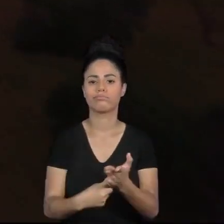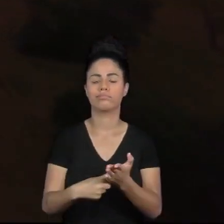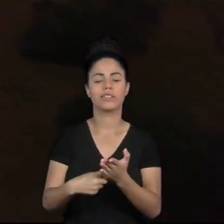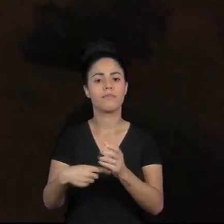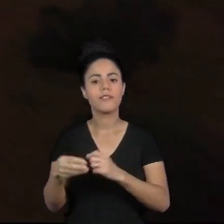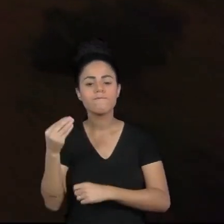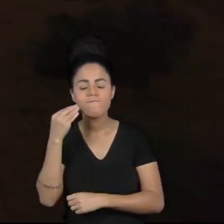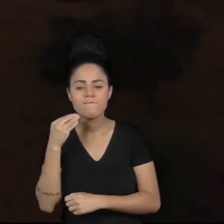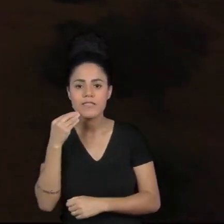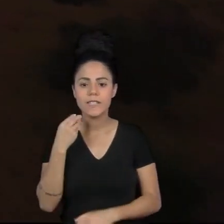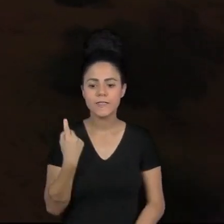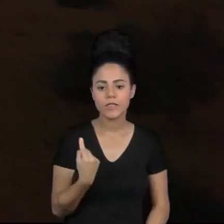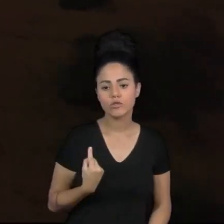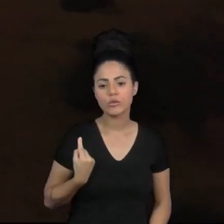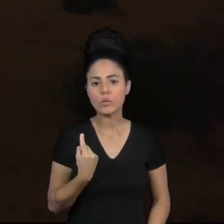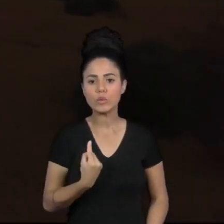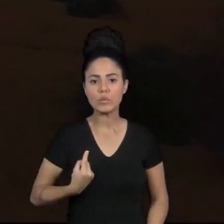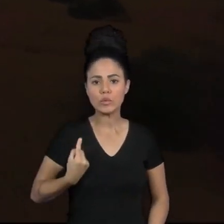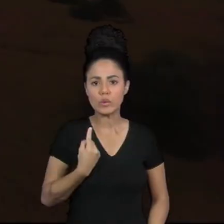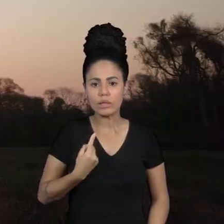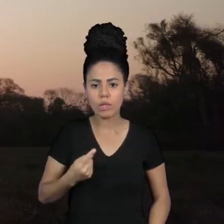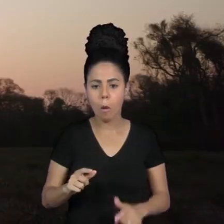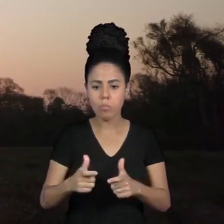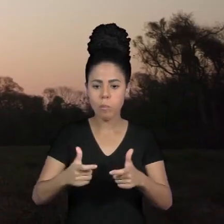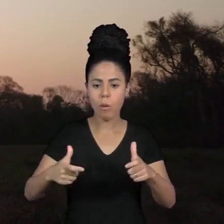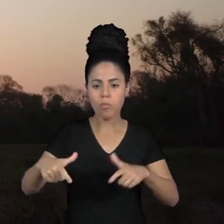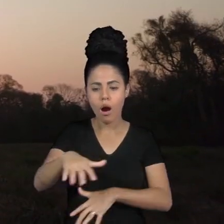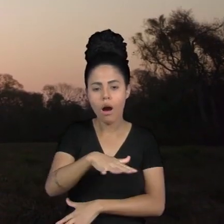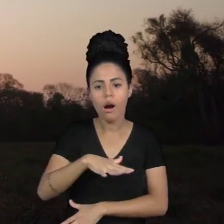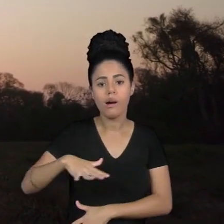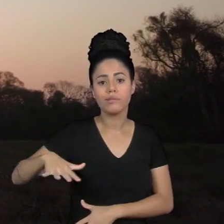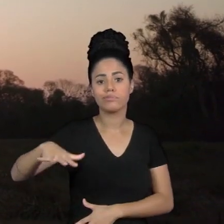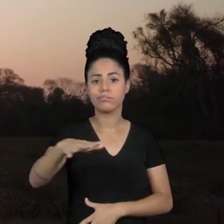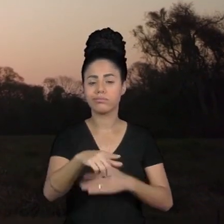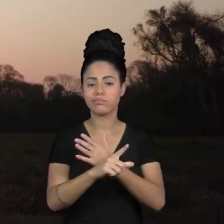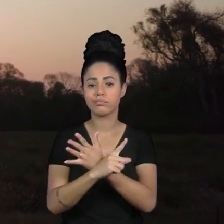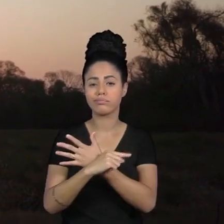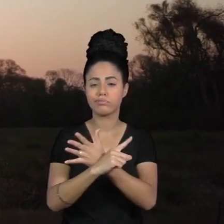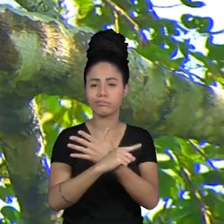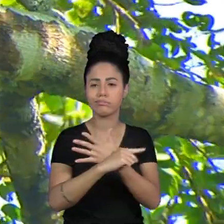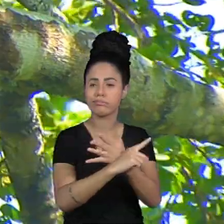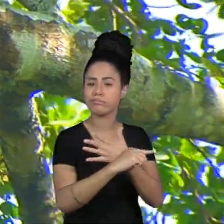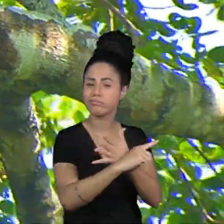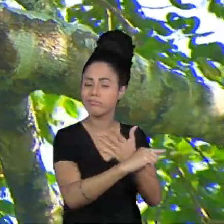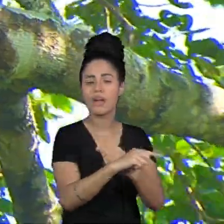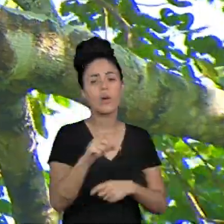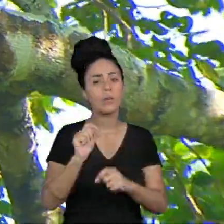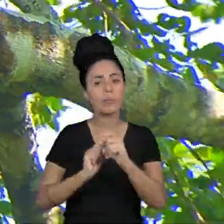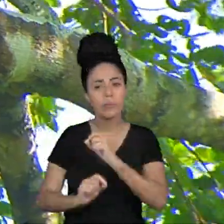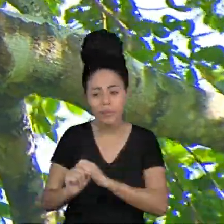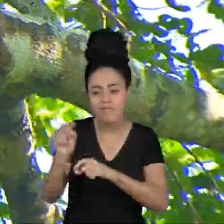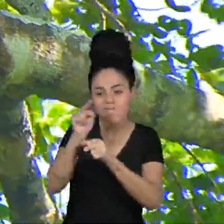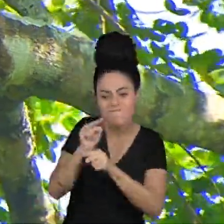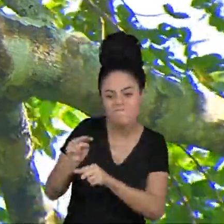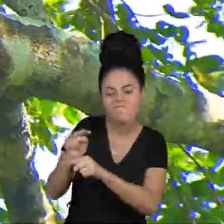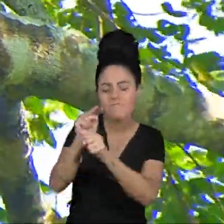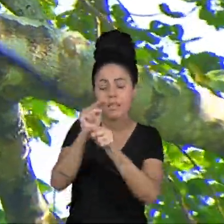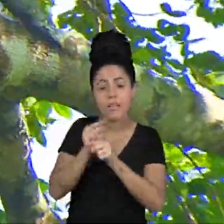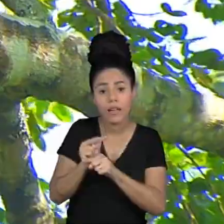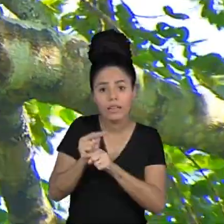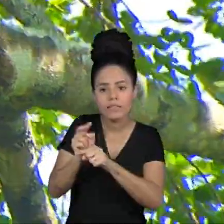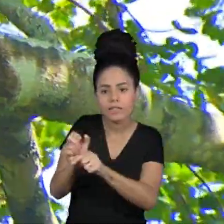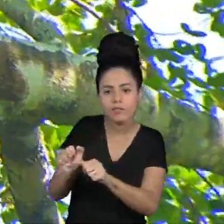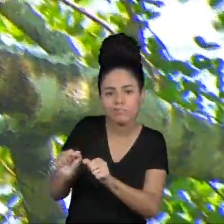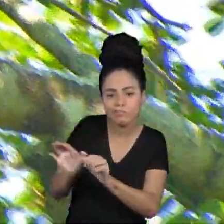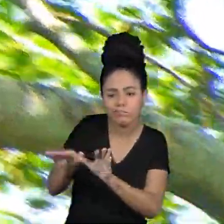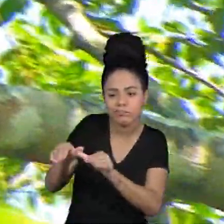sozinha pela região inóspita do Pantanal Para proteger as aves ameaçadas pelo tráfico ela